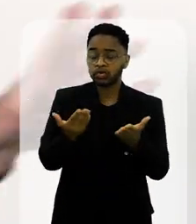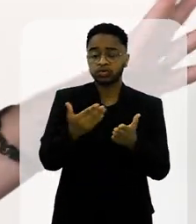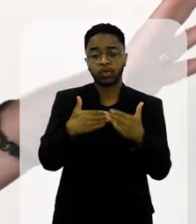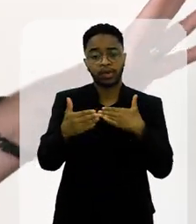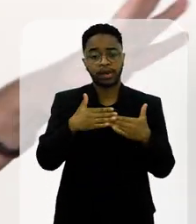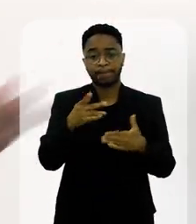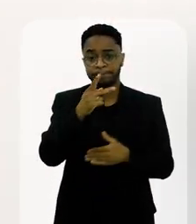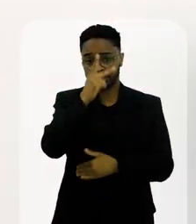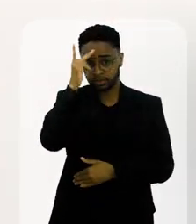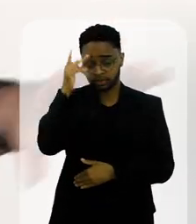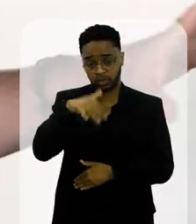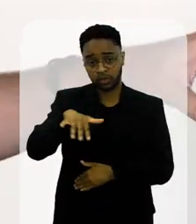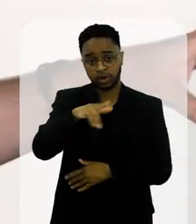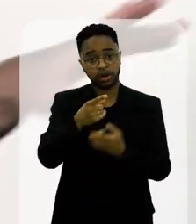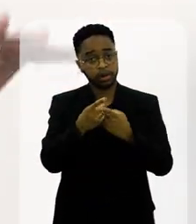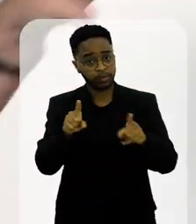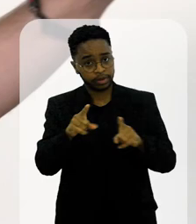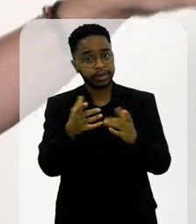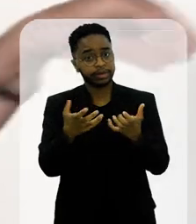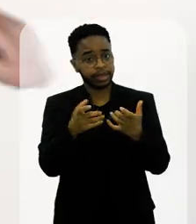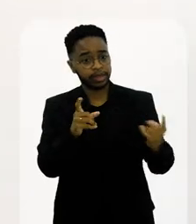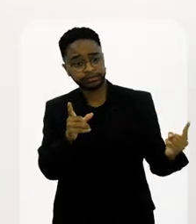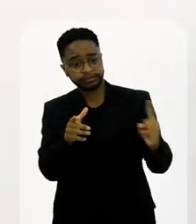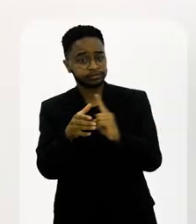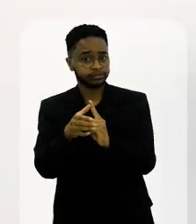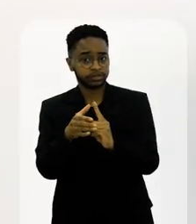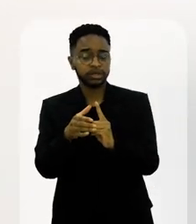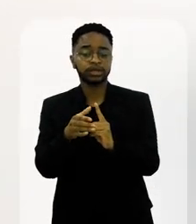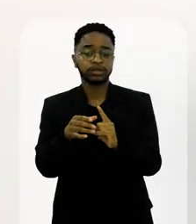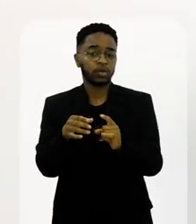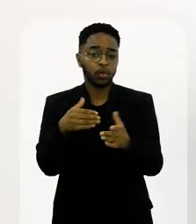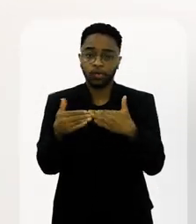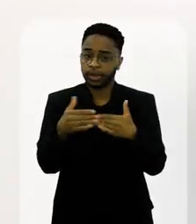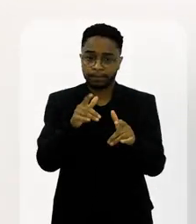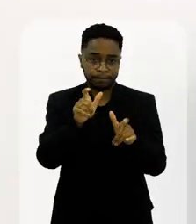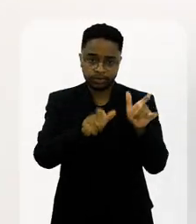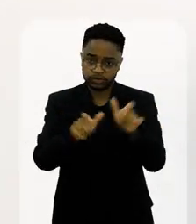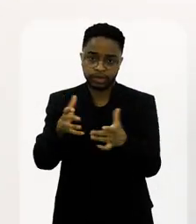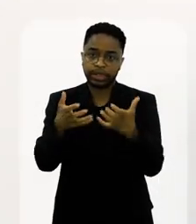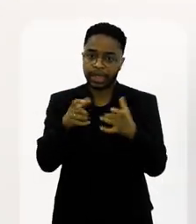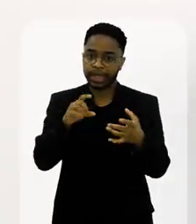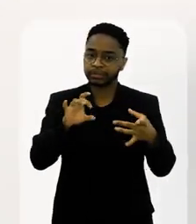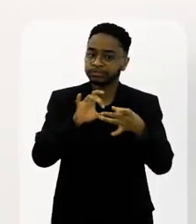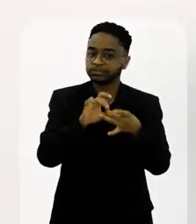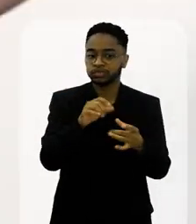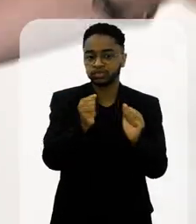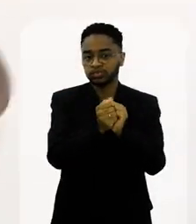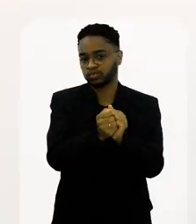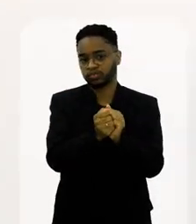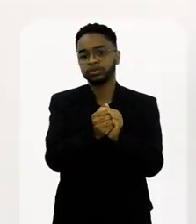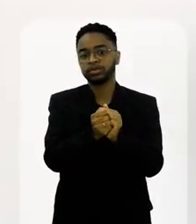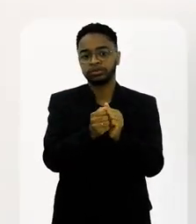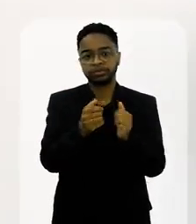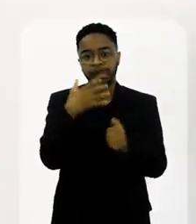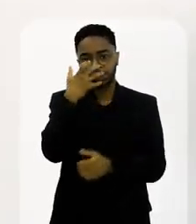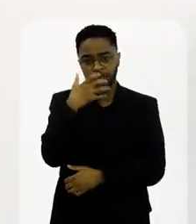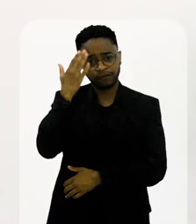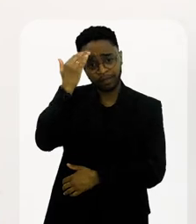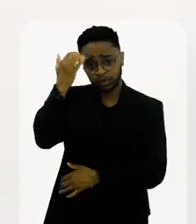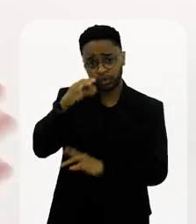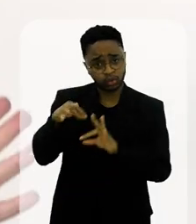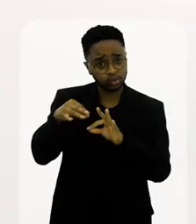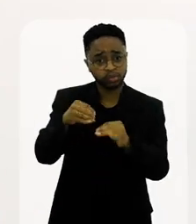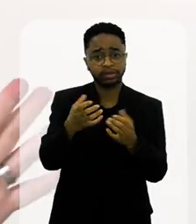hoje em dia da música brasileira quer ter o Pretinho, não só do samba, né? A Bethânia quer ter o Pretinho, a Marisa Monte quer ter o Pretinho, o Caetano quer ter o Pretinho e